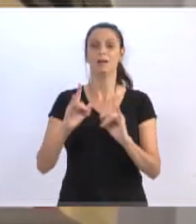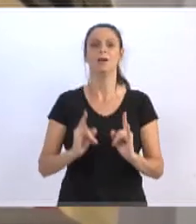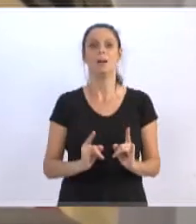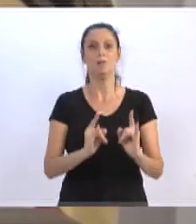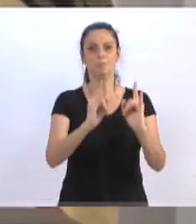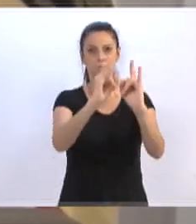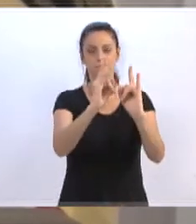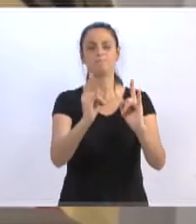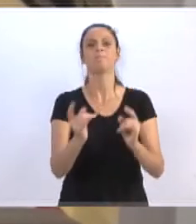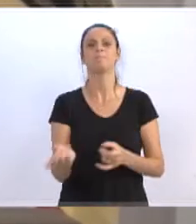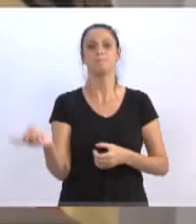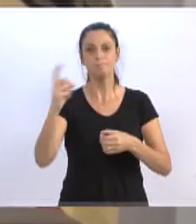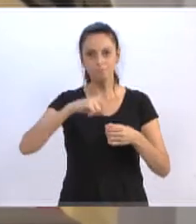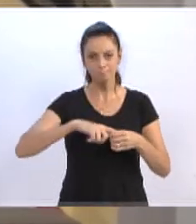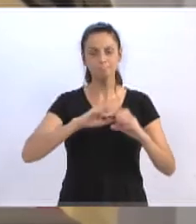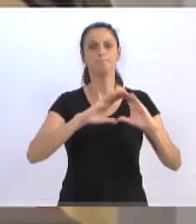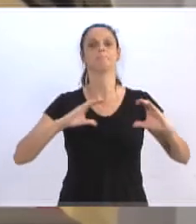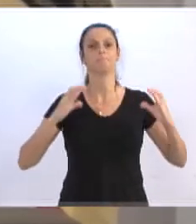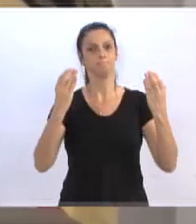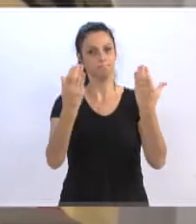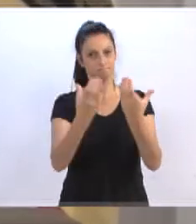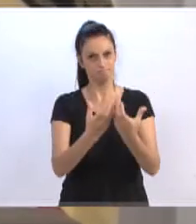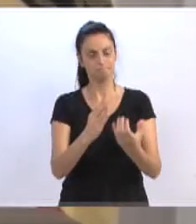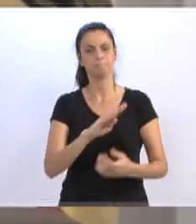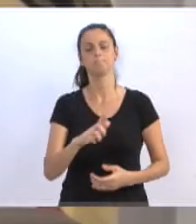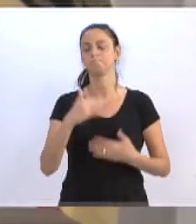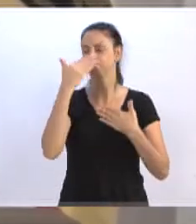e que se devolva à comunidade blumenauense. Muito obrigado, senhor presidente.